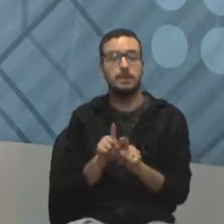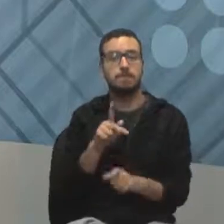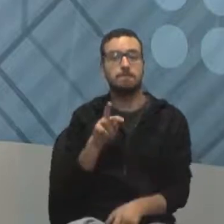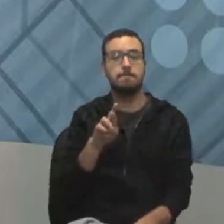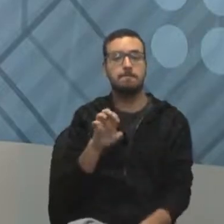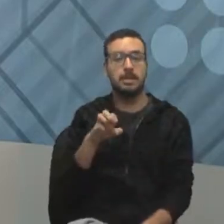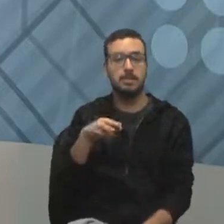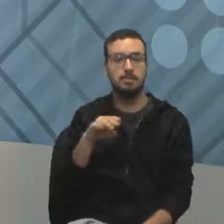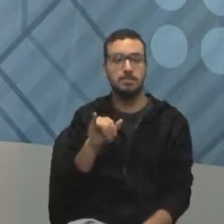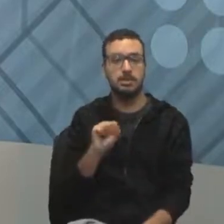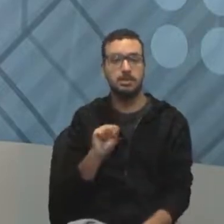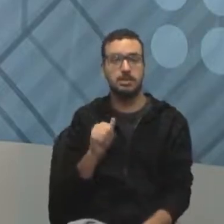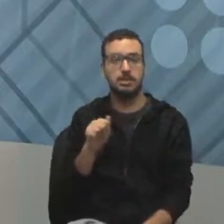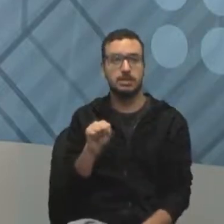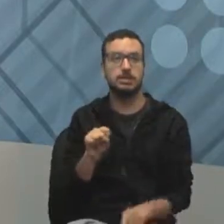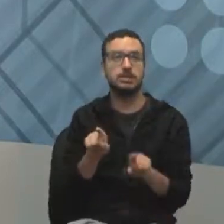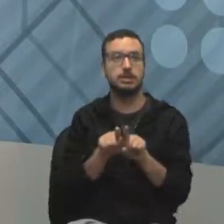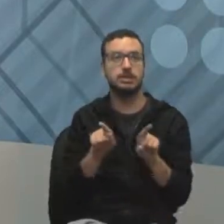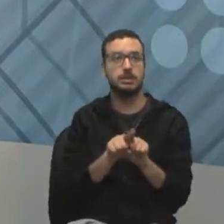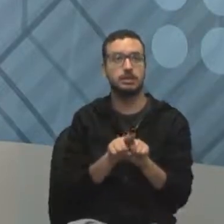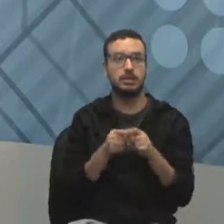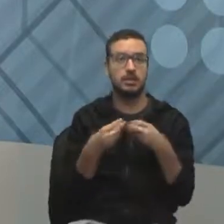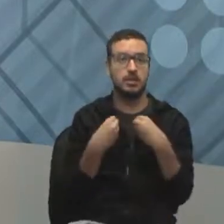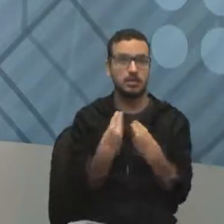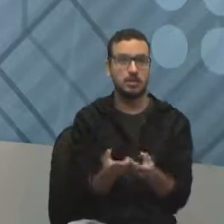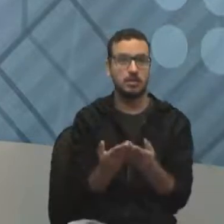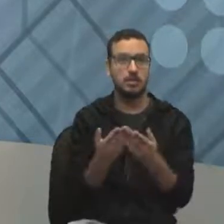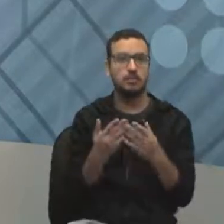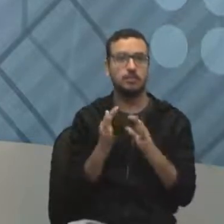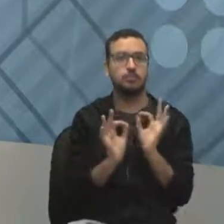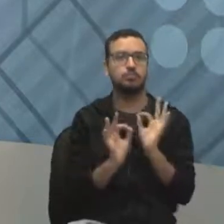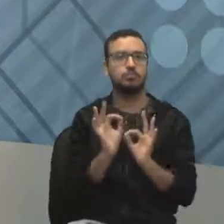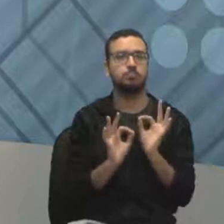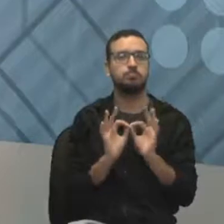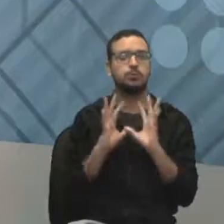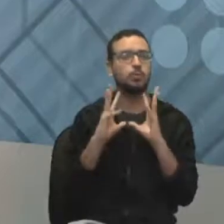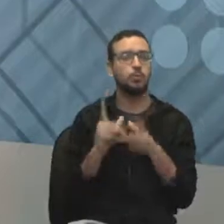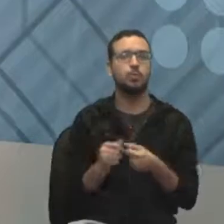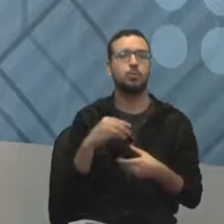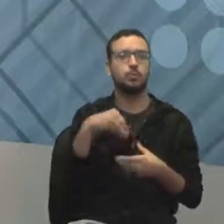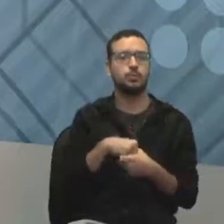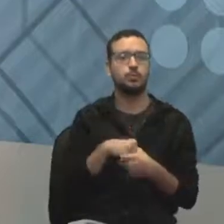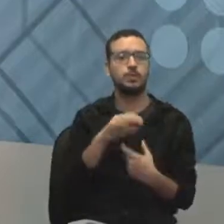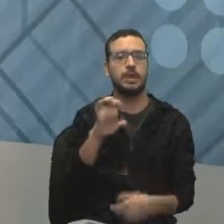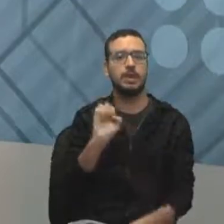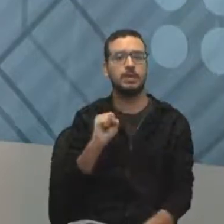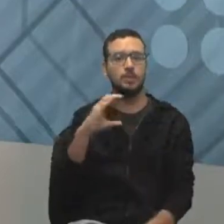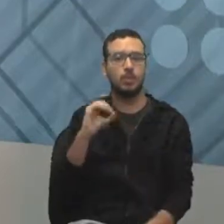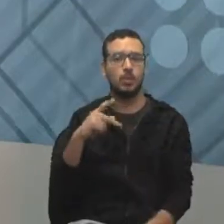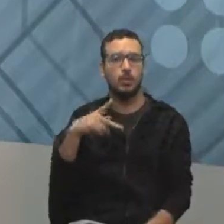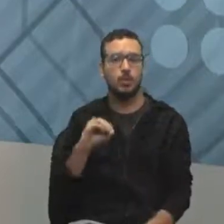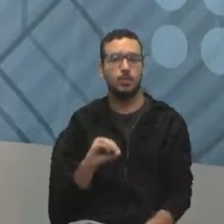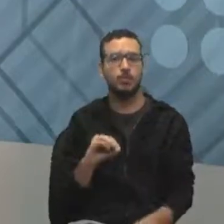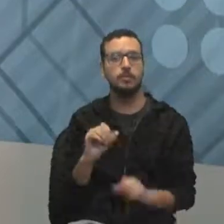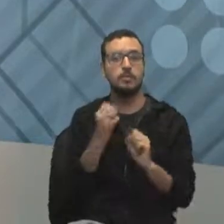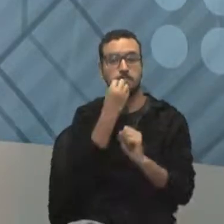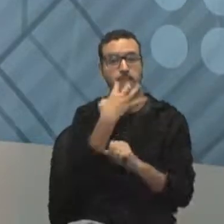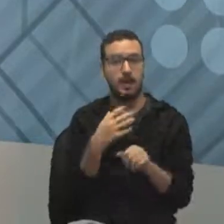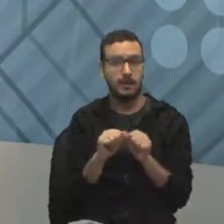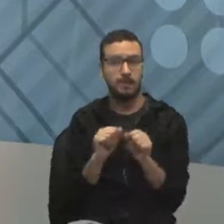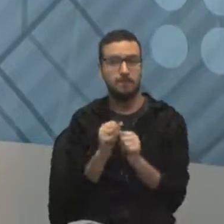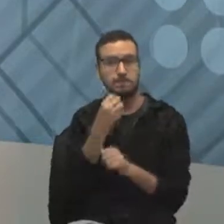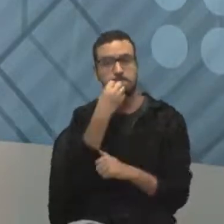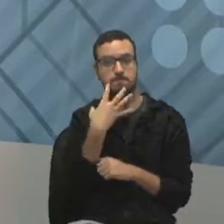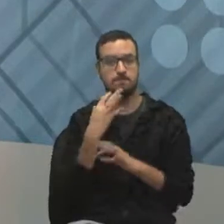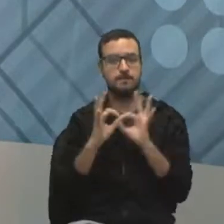restrições, as entregas do projeto. Tudo isso está no escopo. O escopo bem detalhado, bem feito, bem planejado,